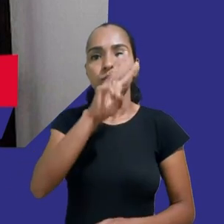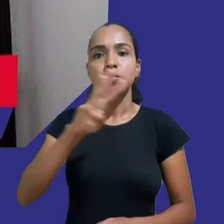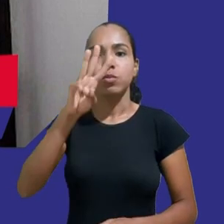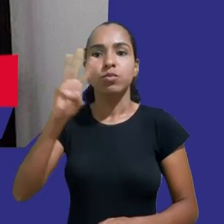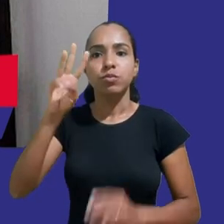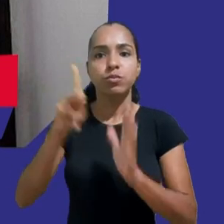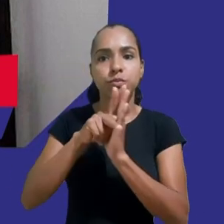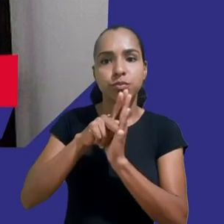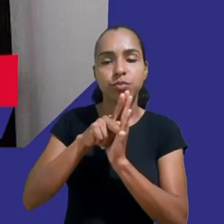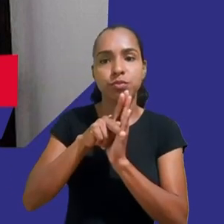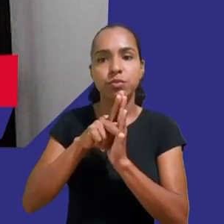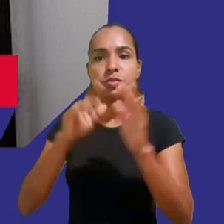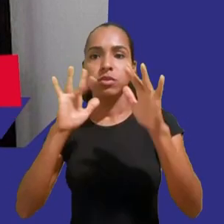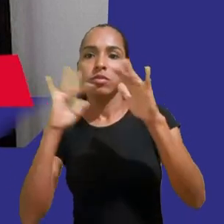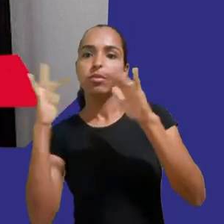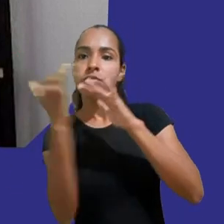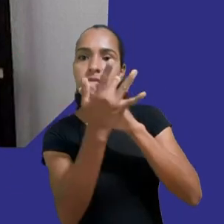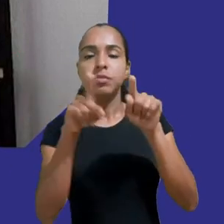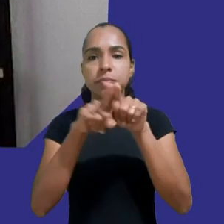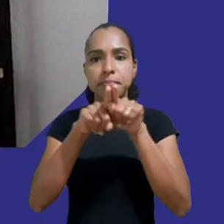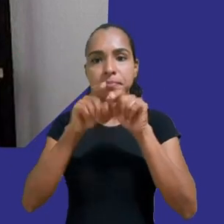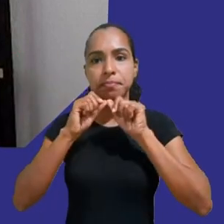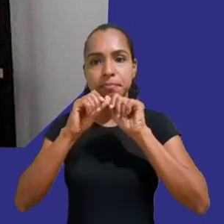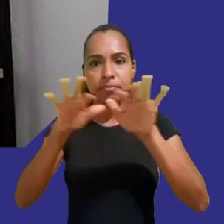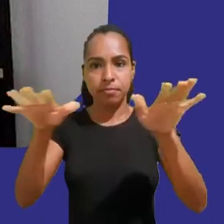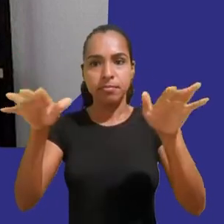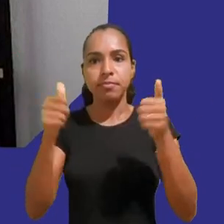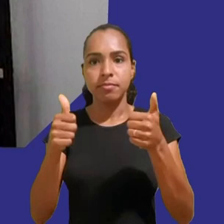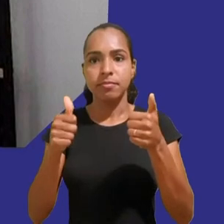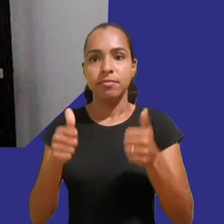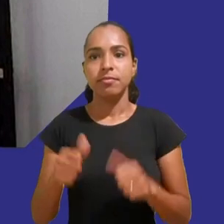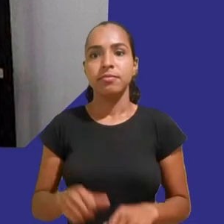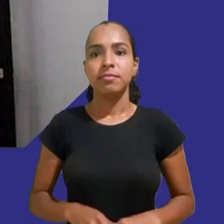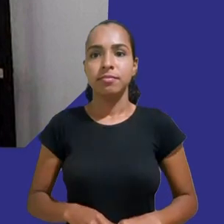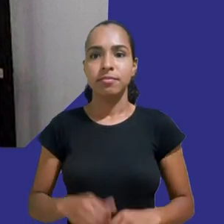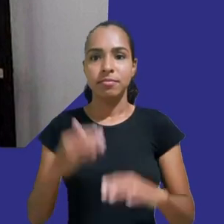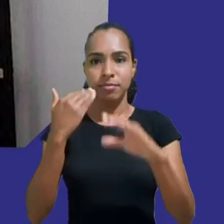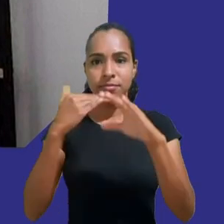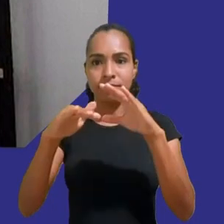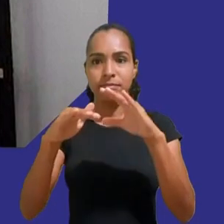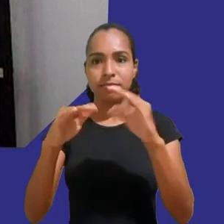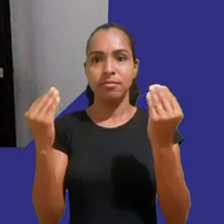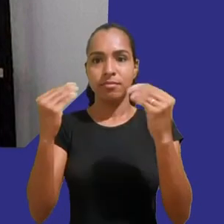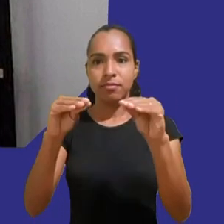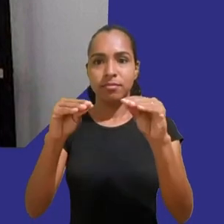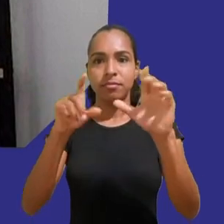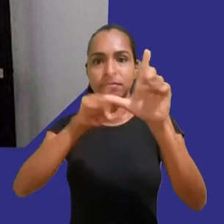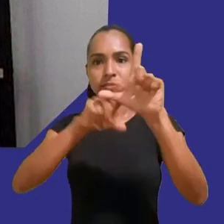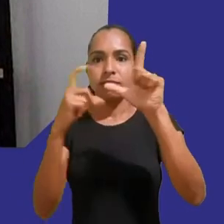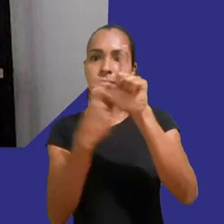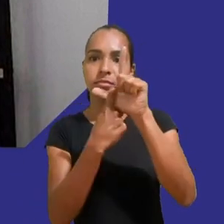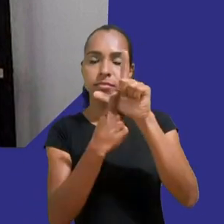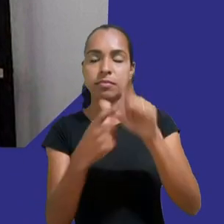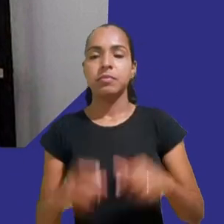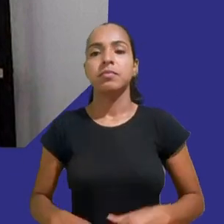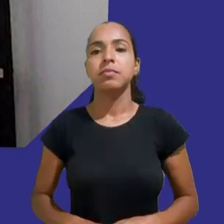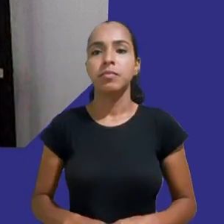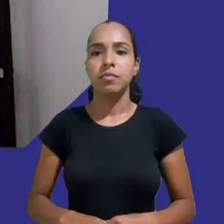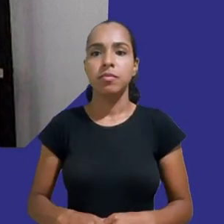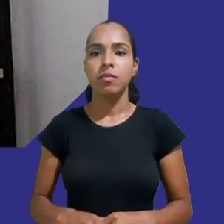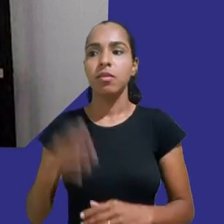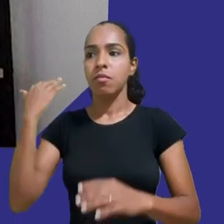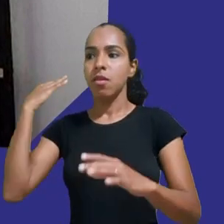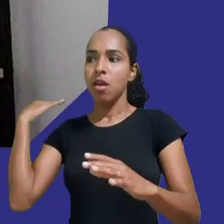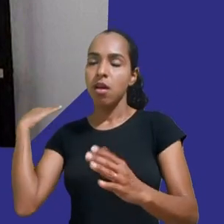gente vai deixar o link para vocês agora, aqui no chat. Nos últimos anos, gente presenciou o surgimento de inúmeras